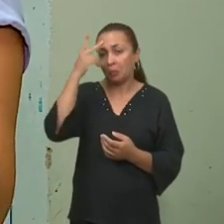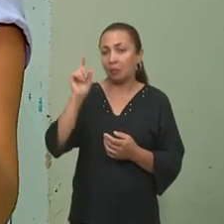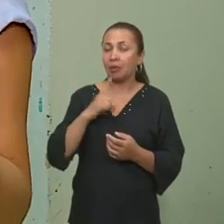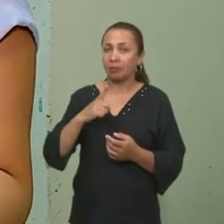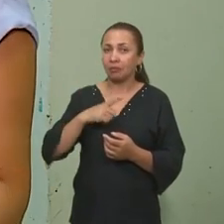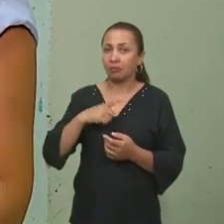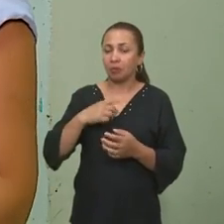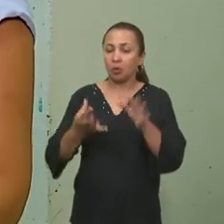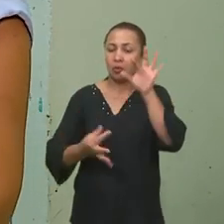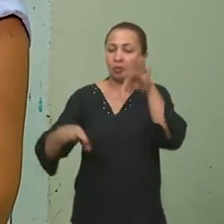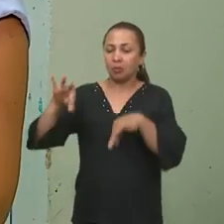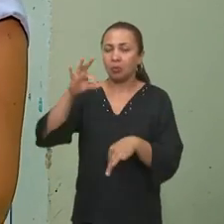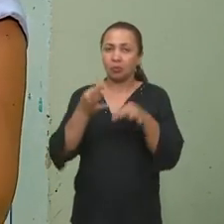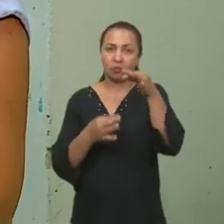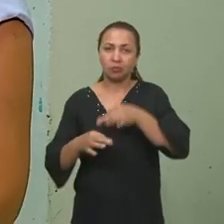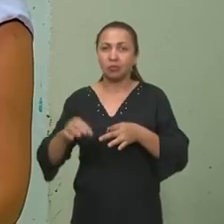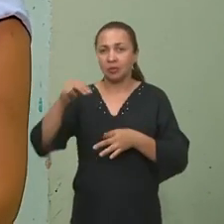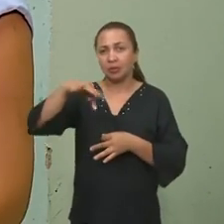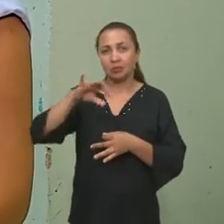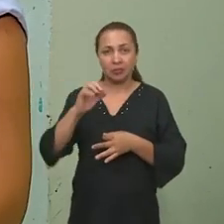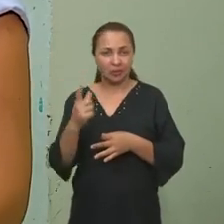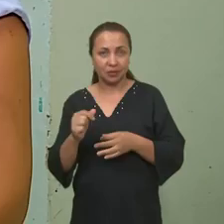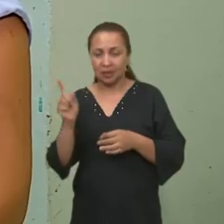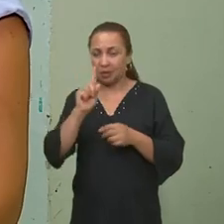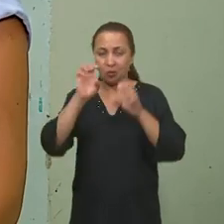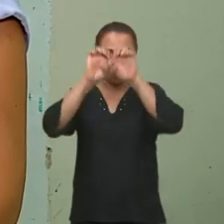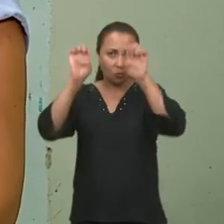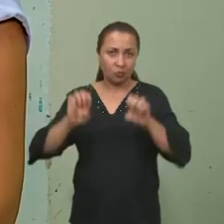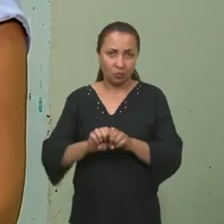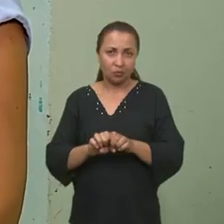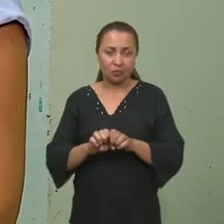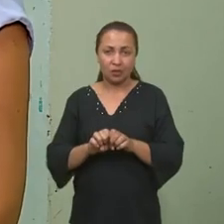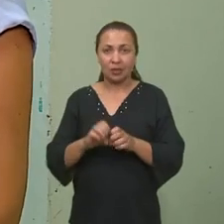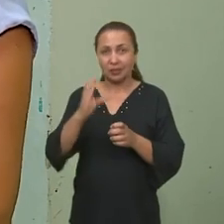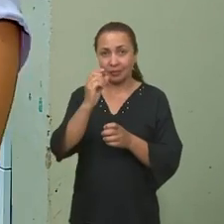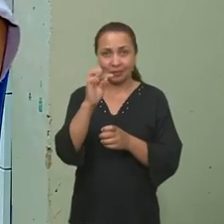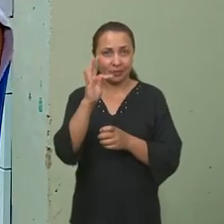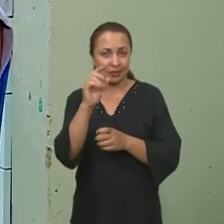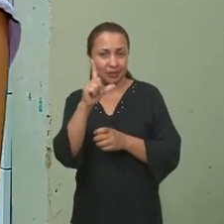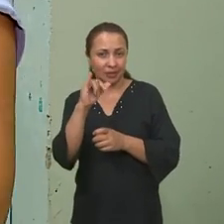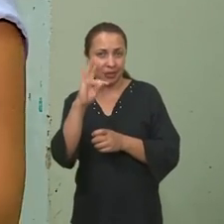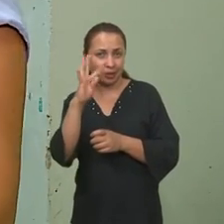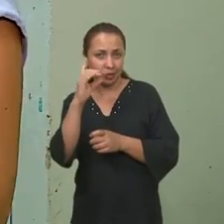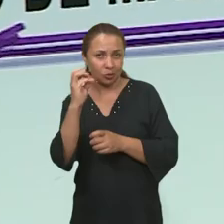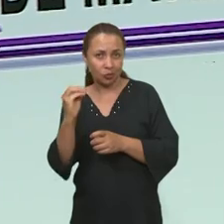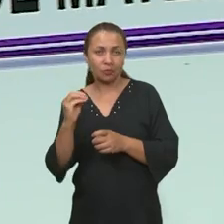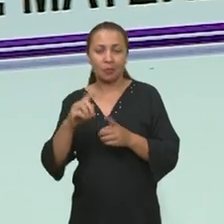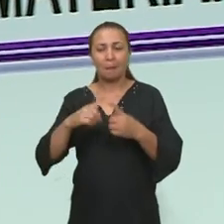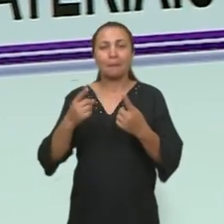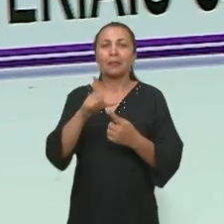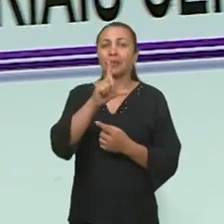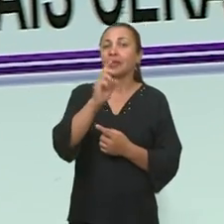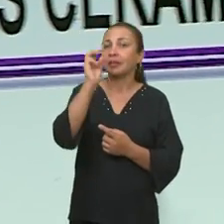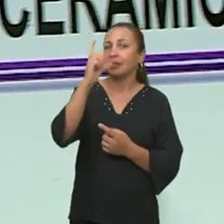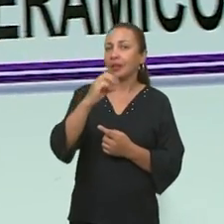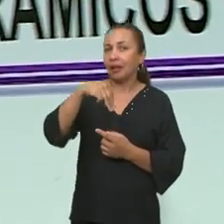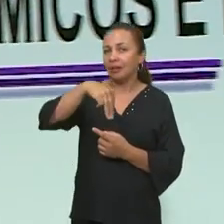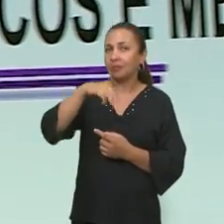não só do Laboratório de Materiais Nanostruturados e Reatores Catalíticos, mas também aqui do